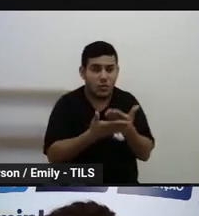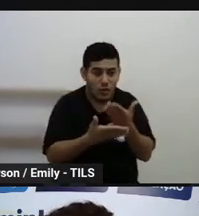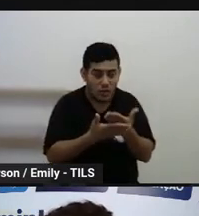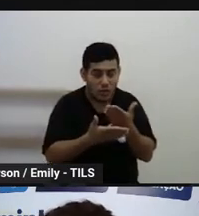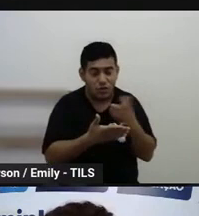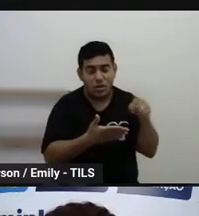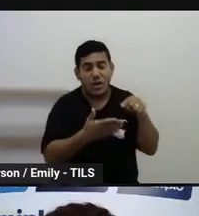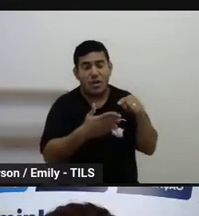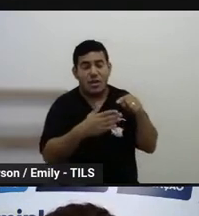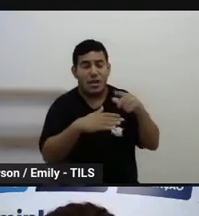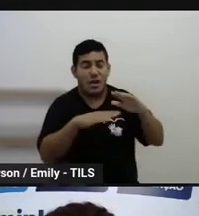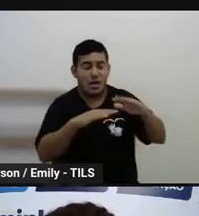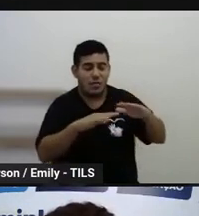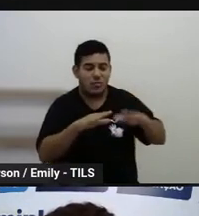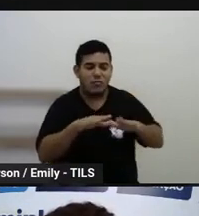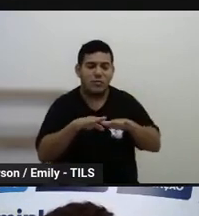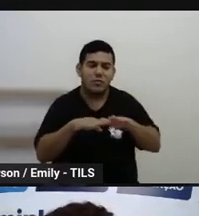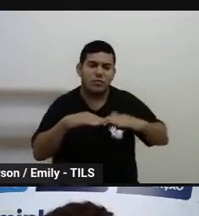na educação básica.